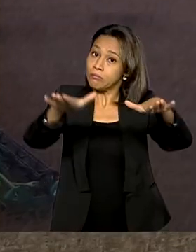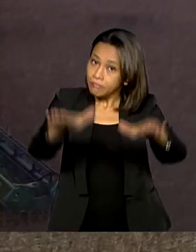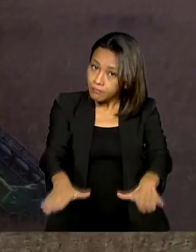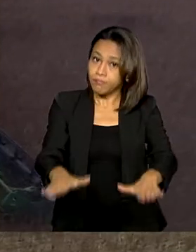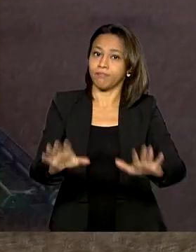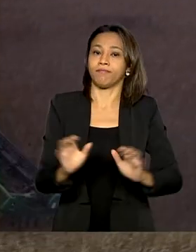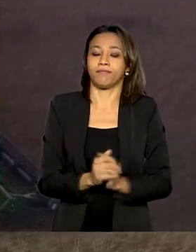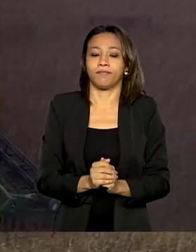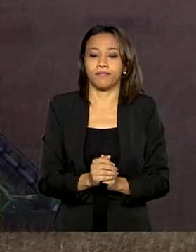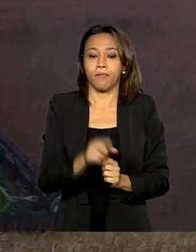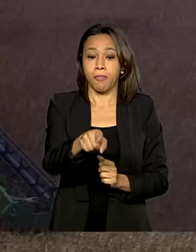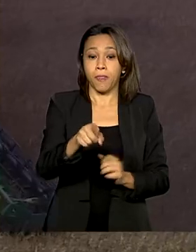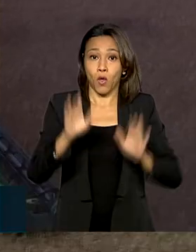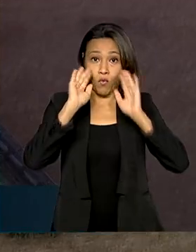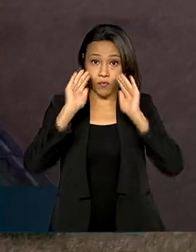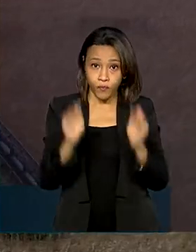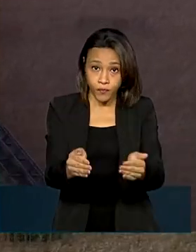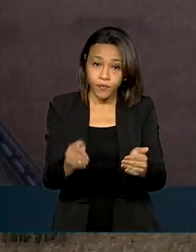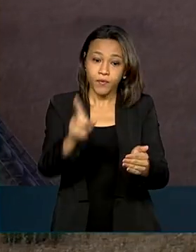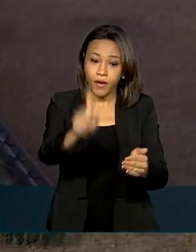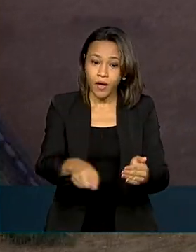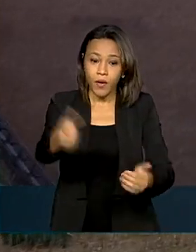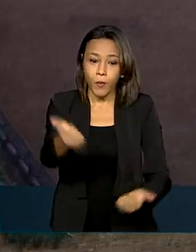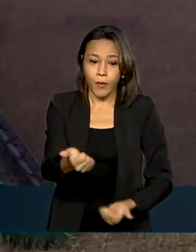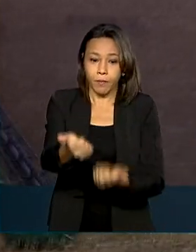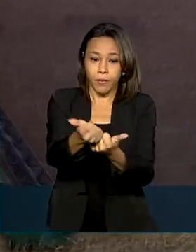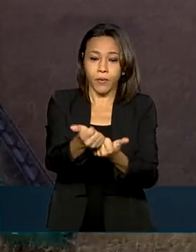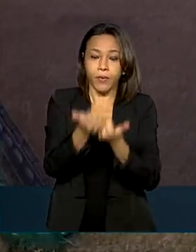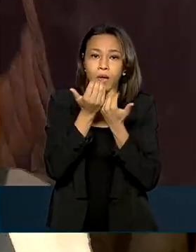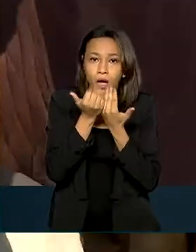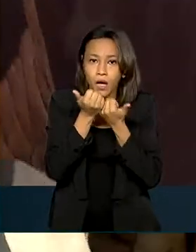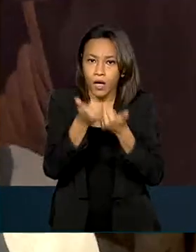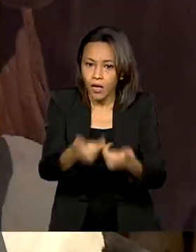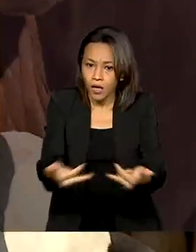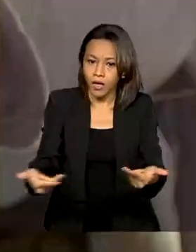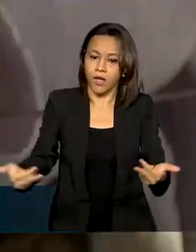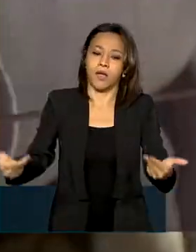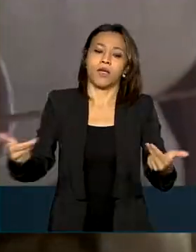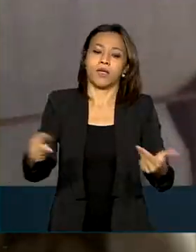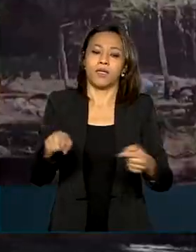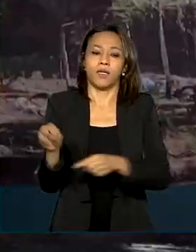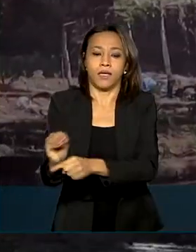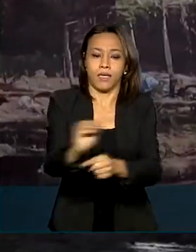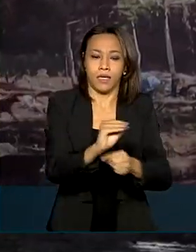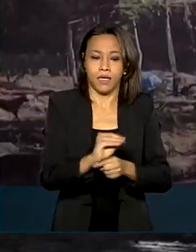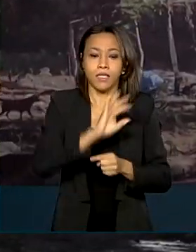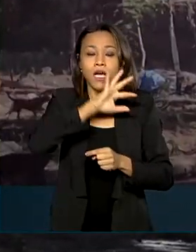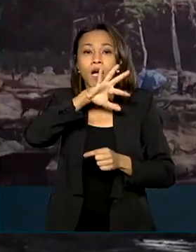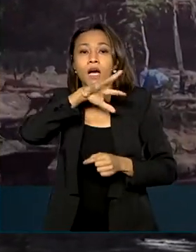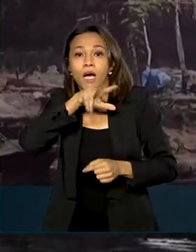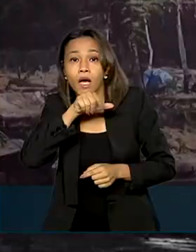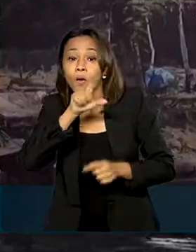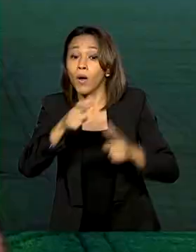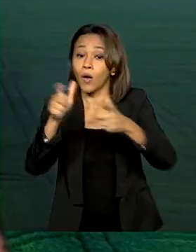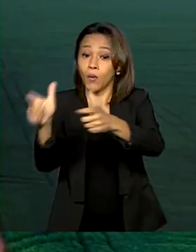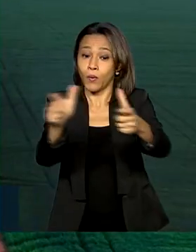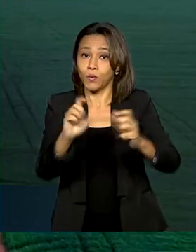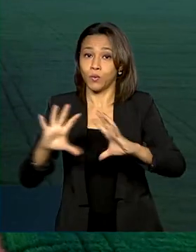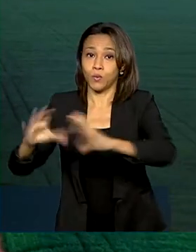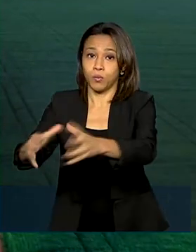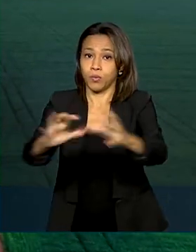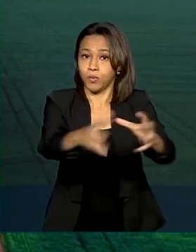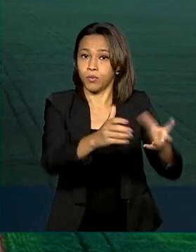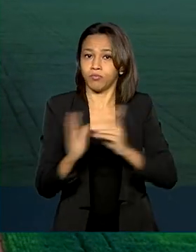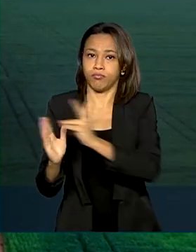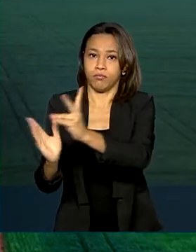O foco é o apoio à produção de alimentos e à criação de animais nas comunidades indígenas. Para